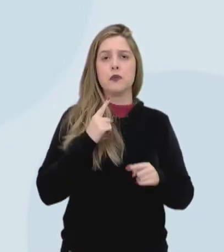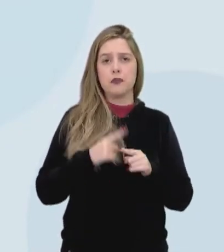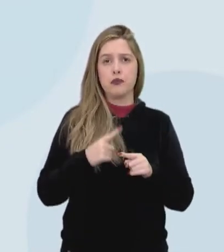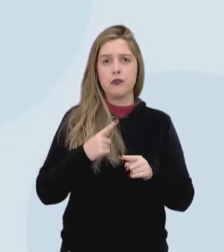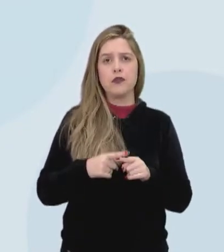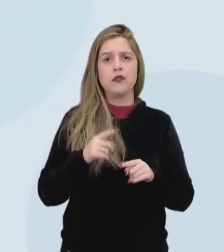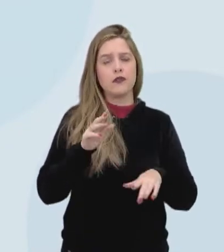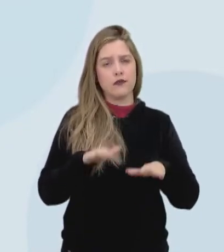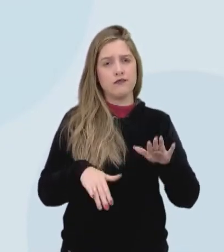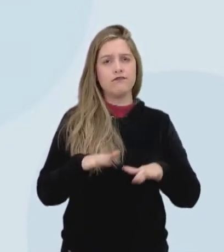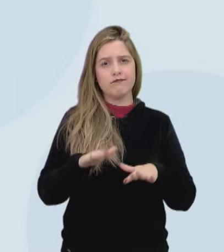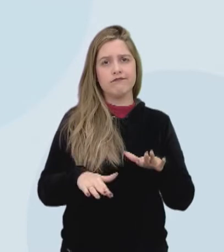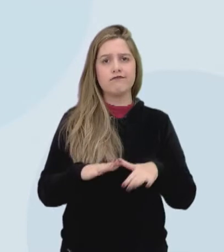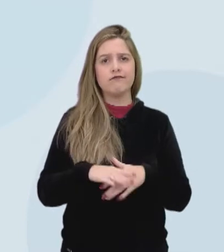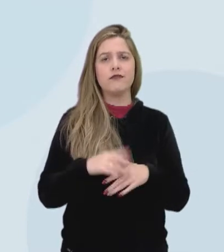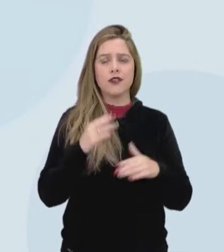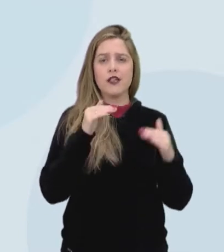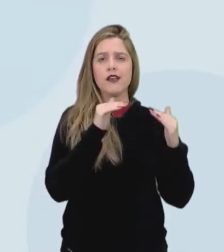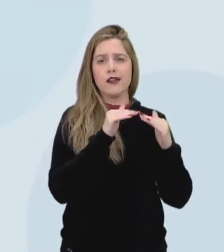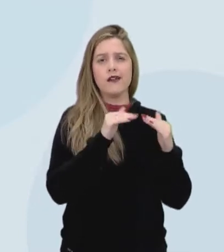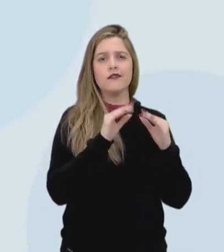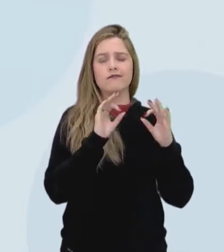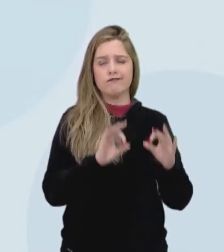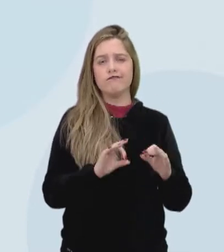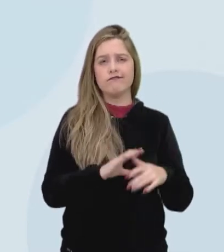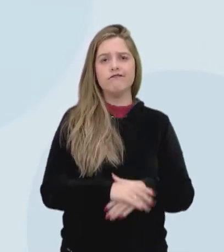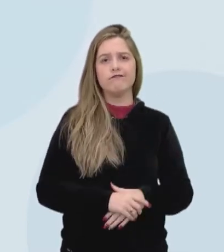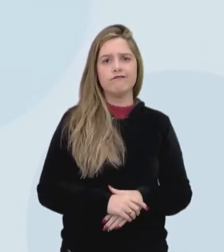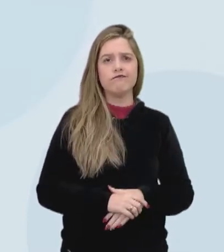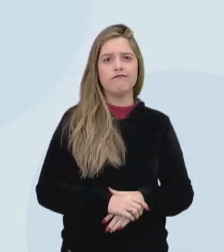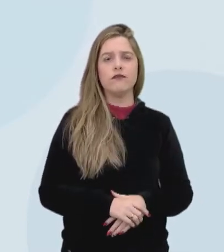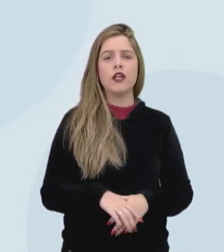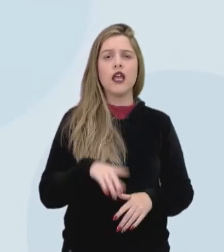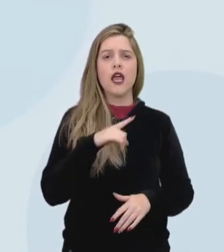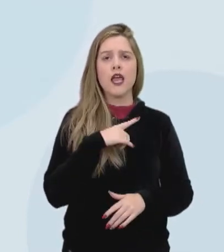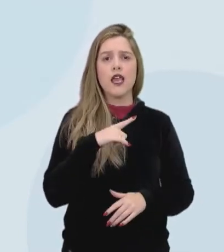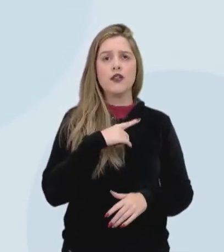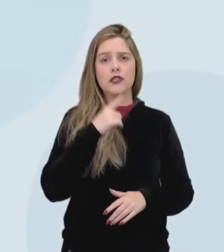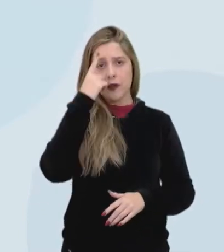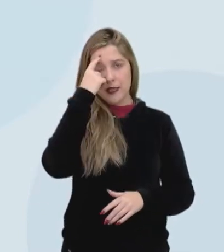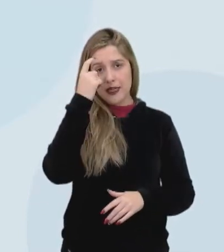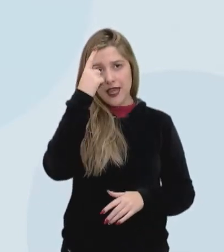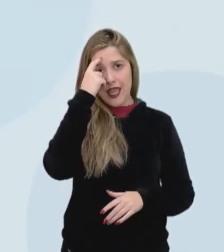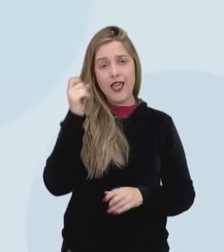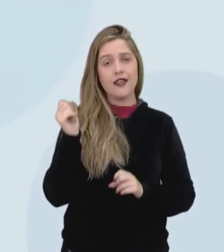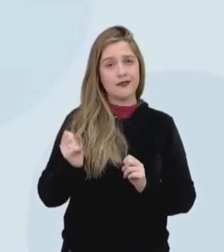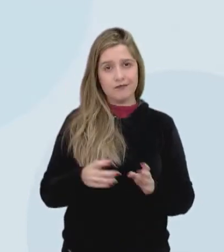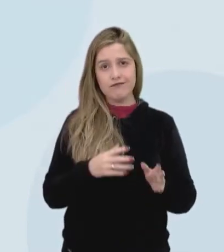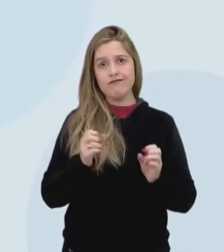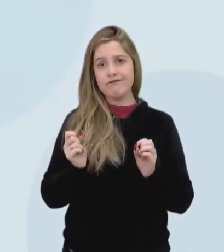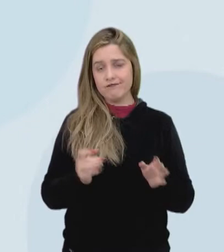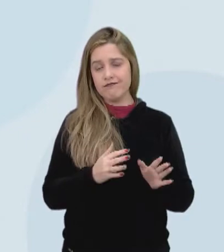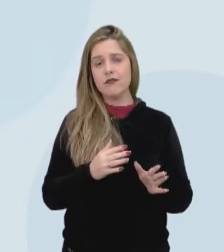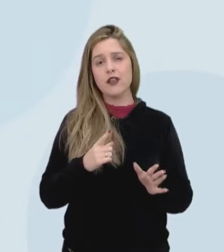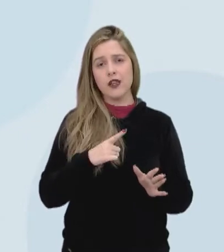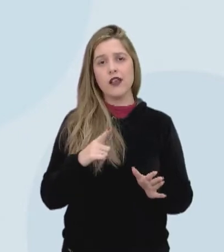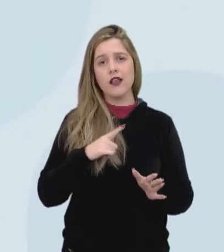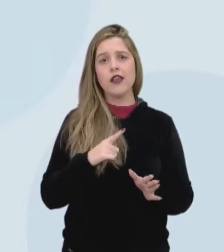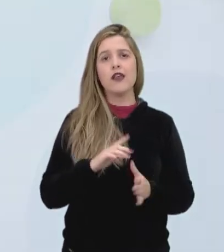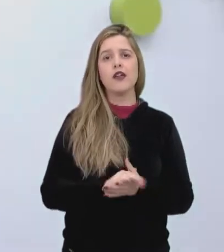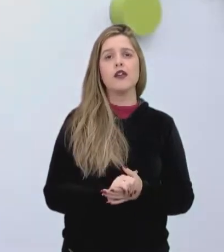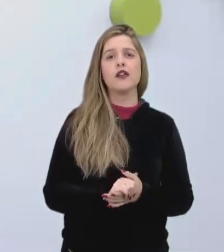bonito, né? Então, ela é romântica, eu falei pra vocês. Eu tenho inveja dessa doçura, desse romantismo. Então,